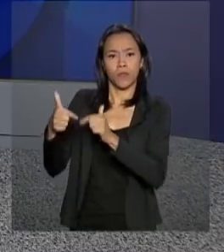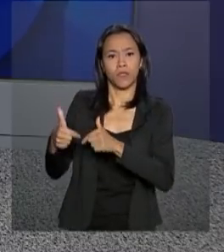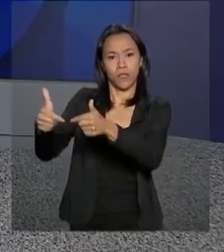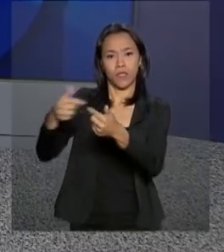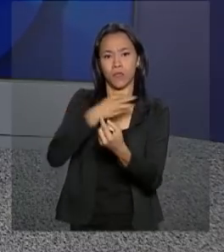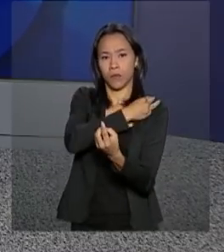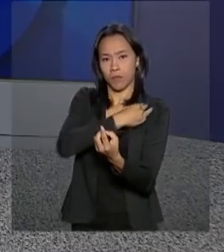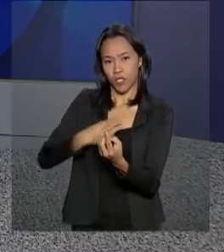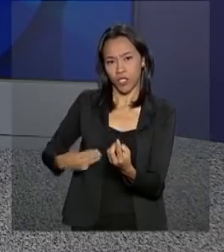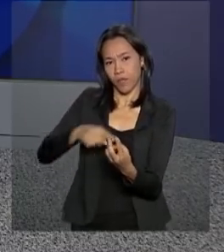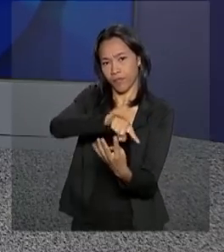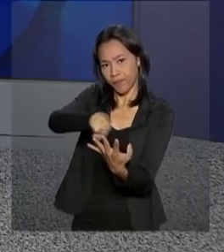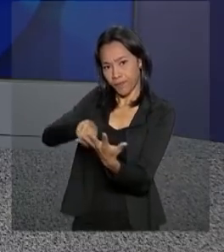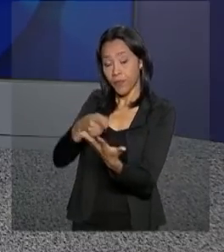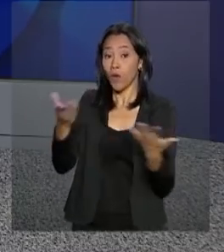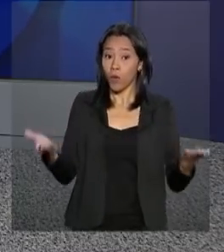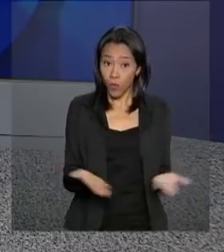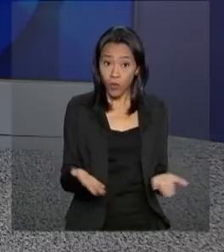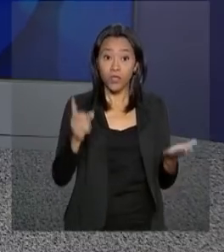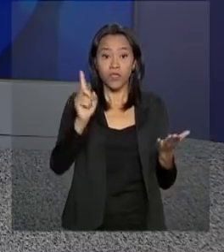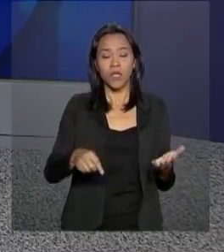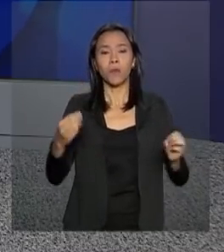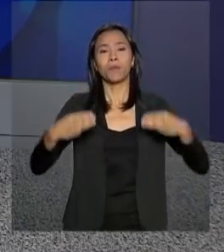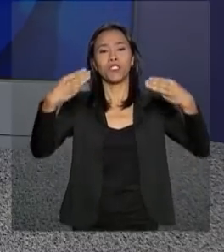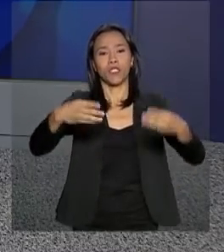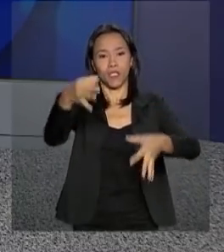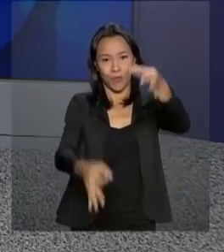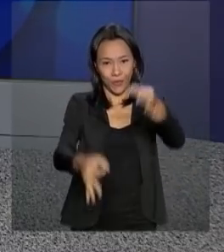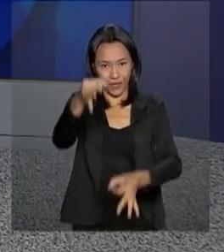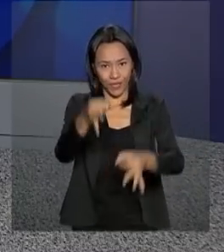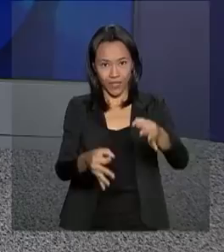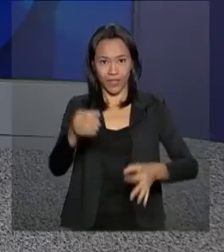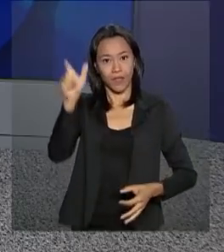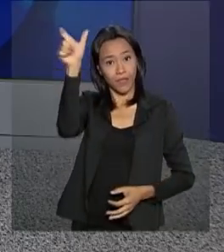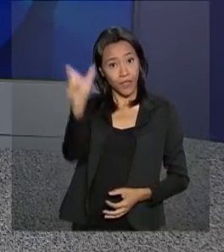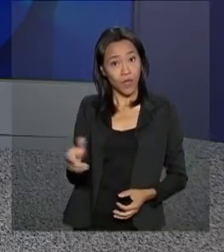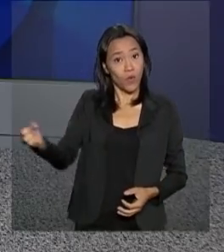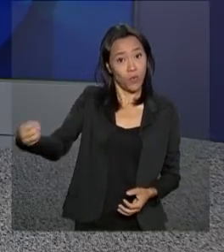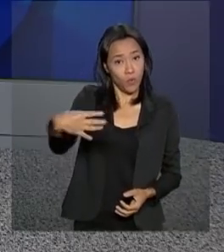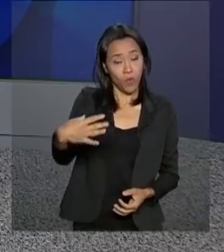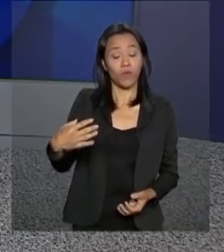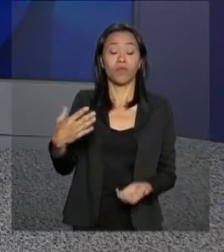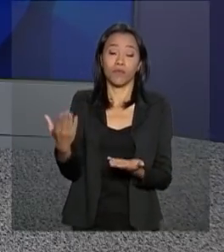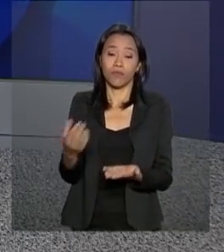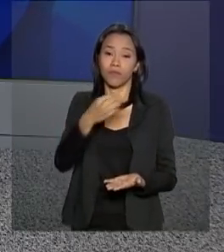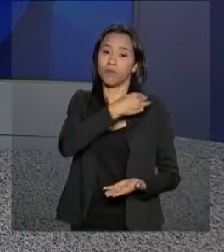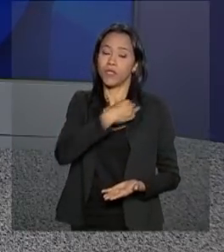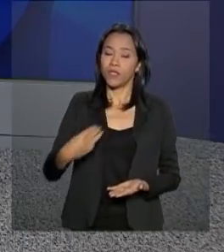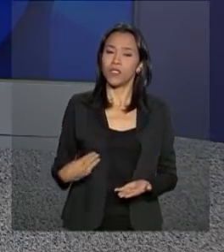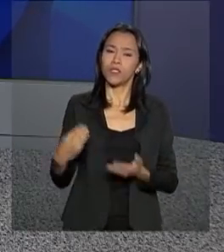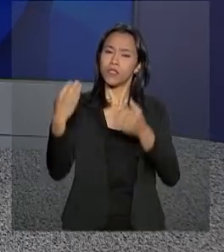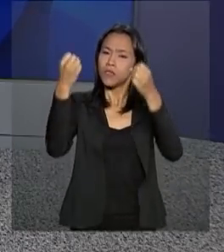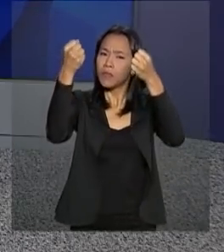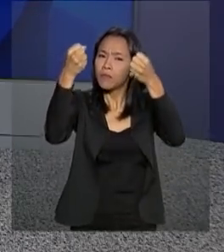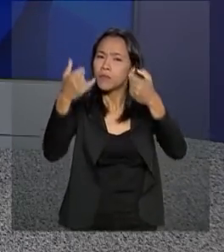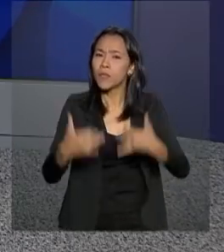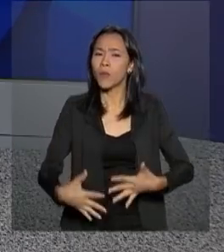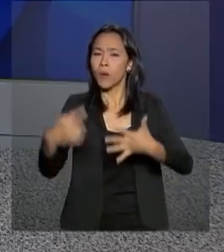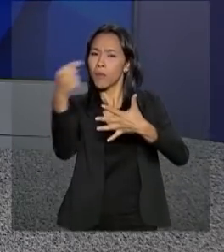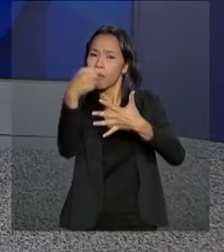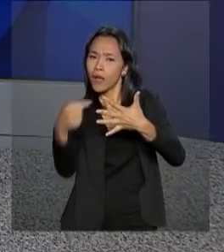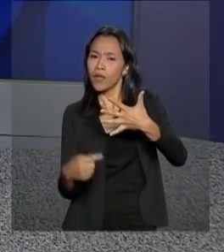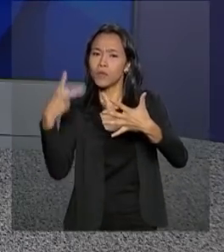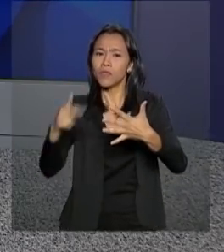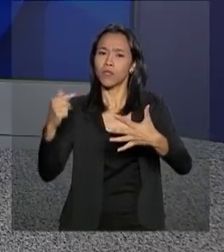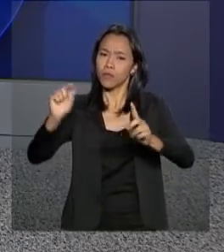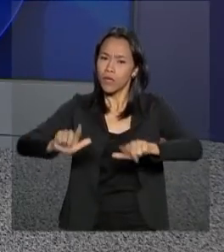o comando do Ministério da Justiça e Segurança Pública. O novo ministro falou sobre as diretrizes de seu trabalho, citou metas e disse